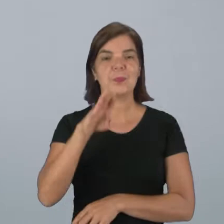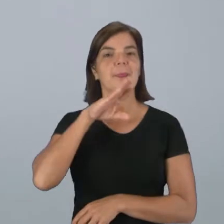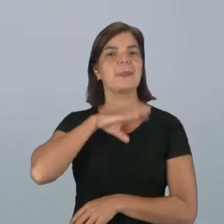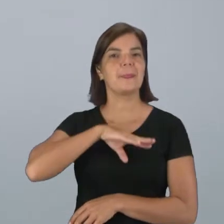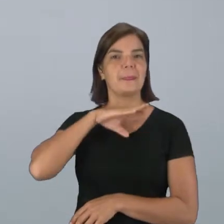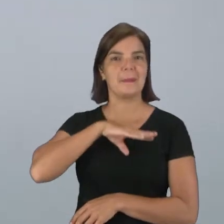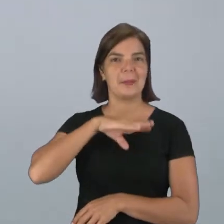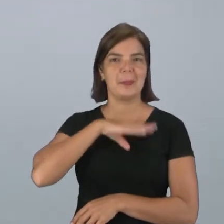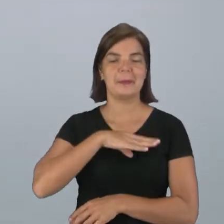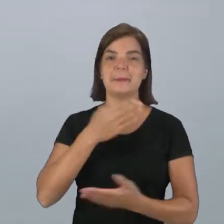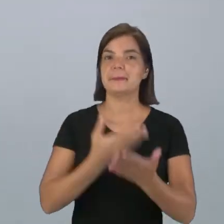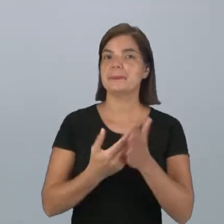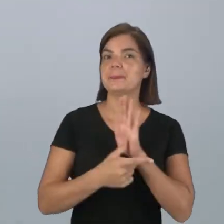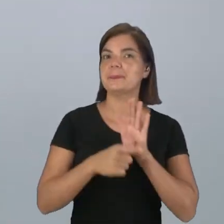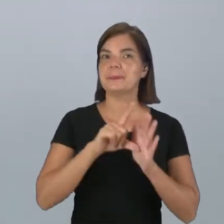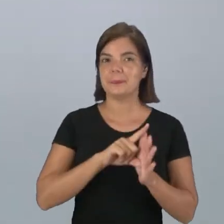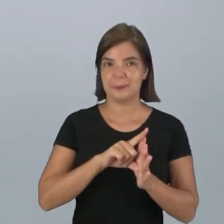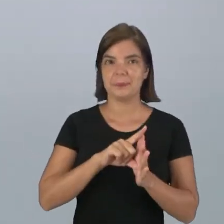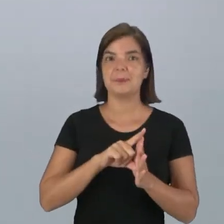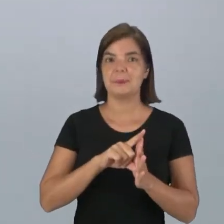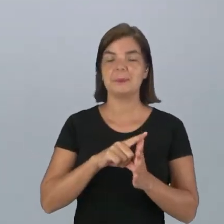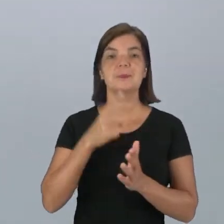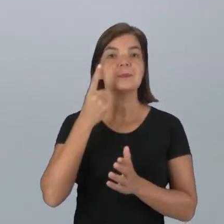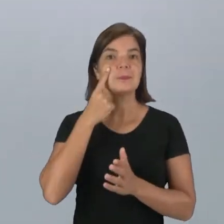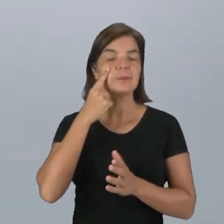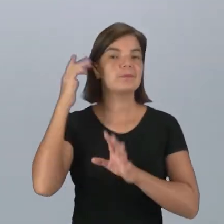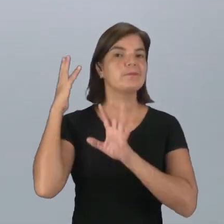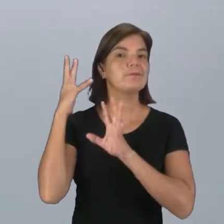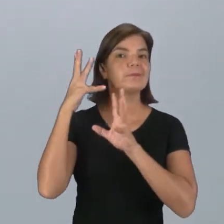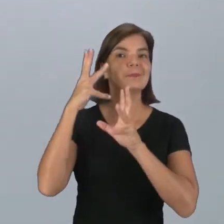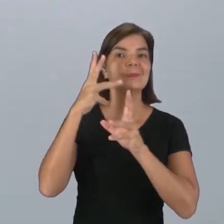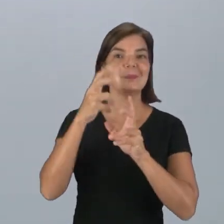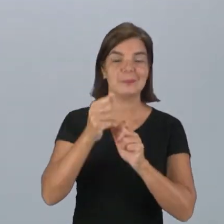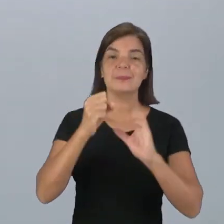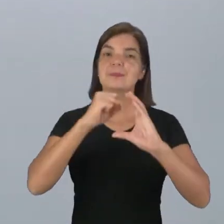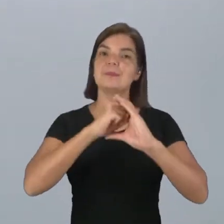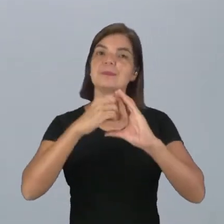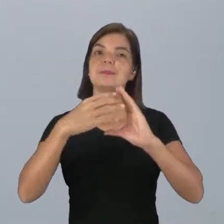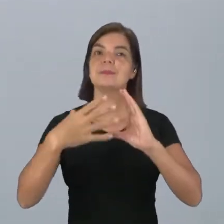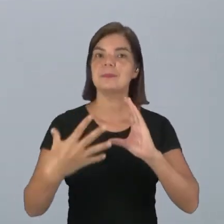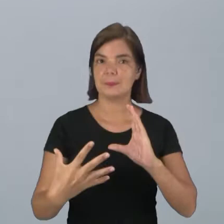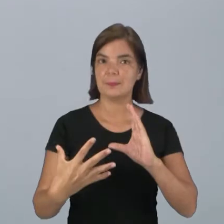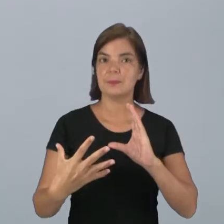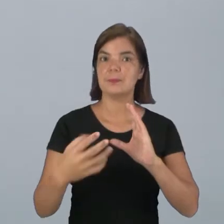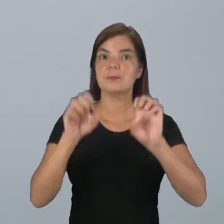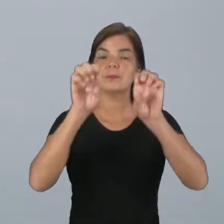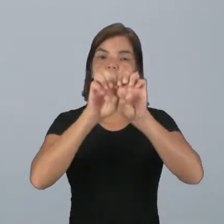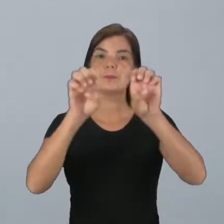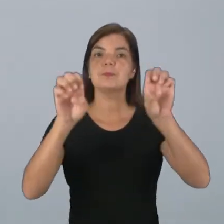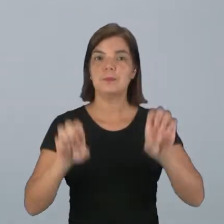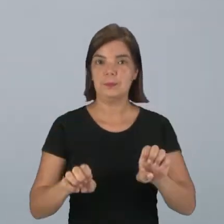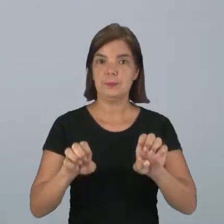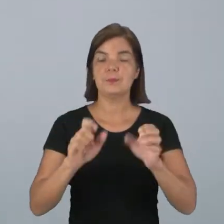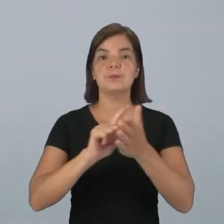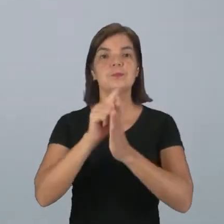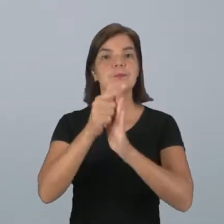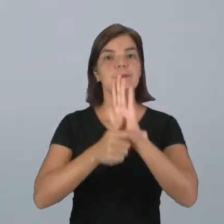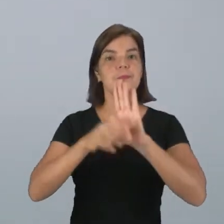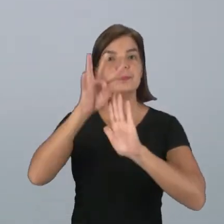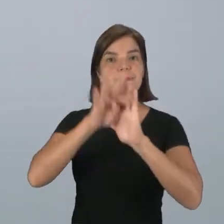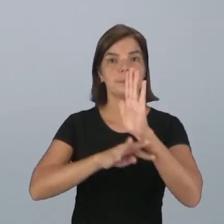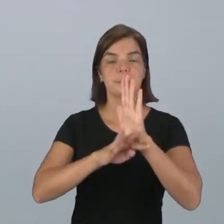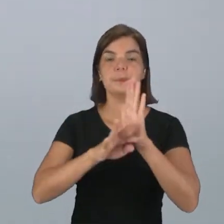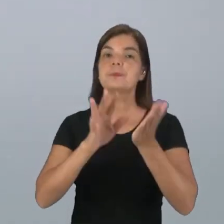portuguesa. Na aula anterior, nós relembramos as características e a estrutura do gênero textual